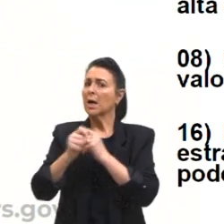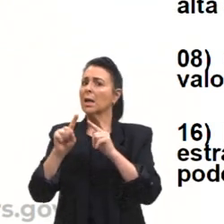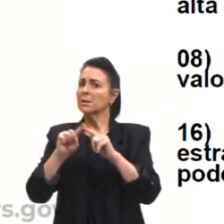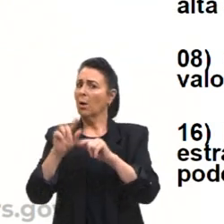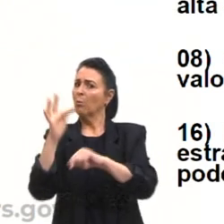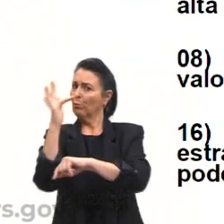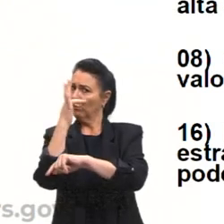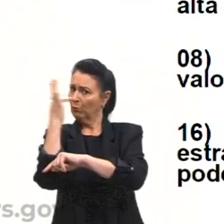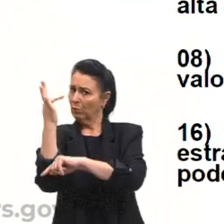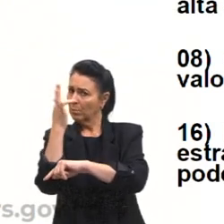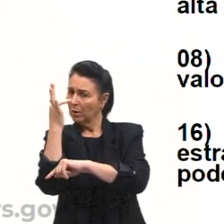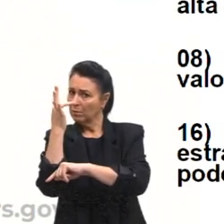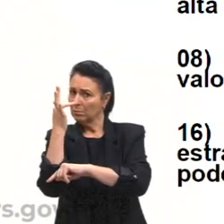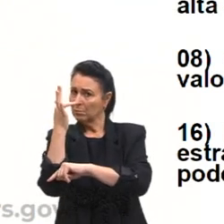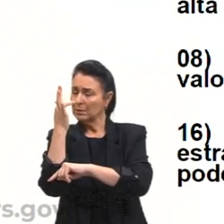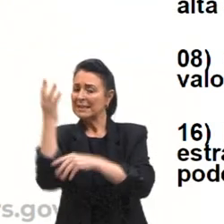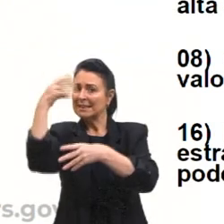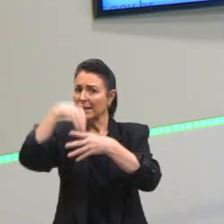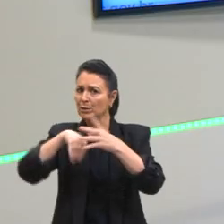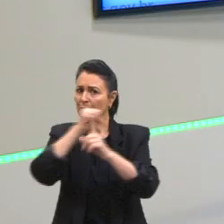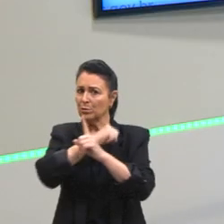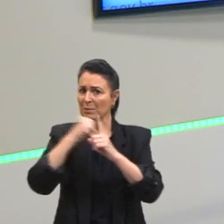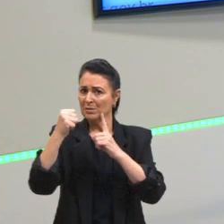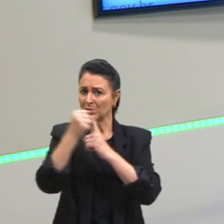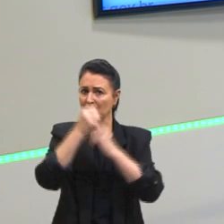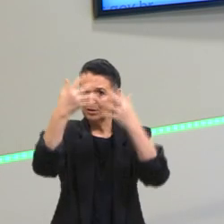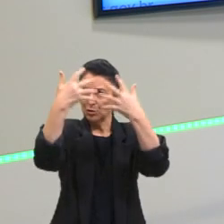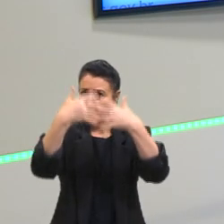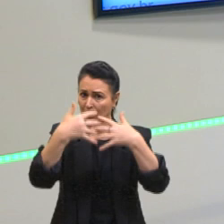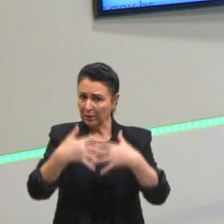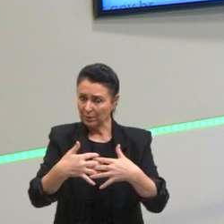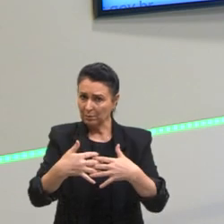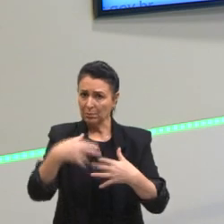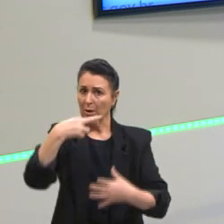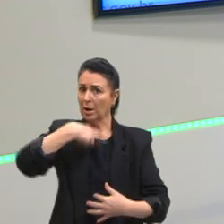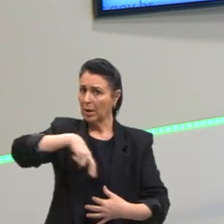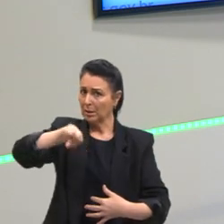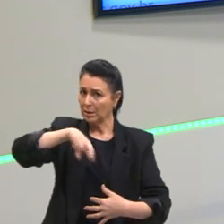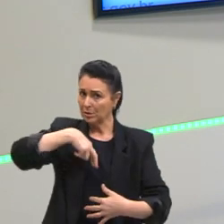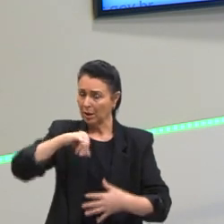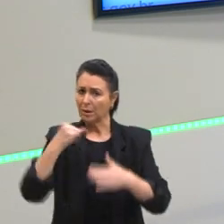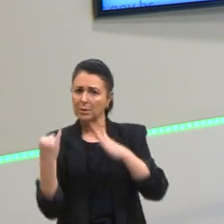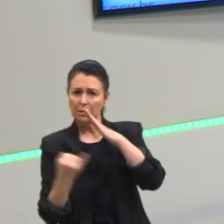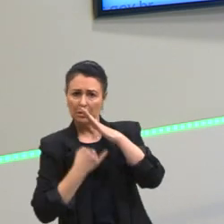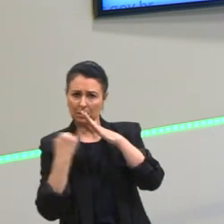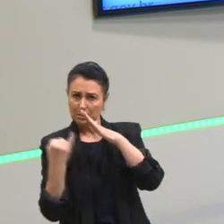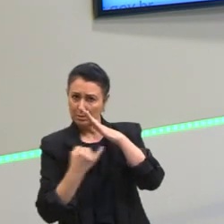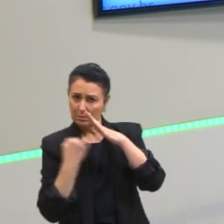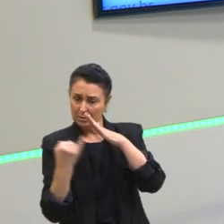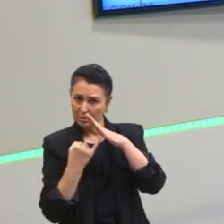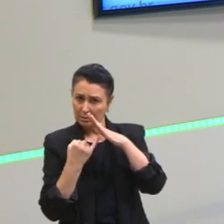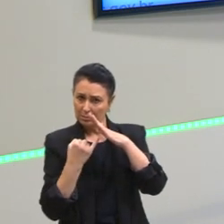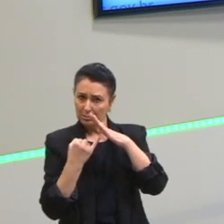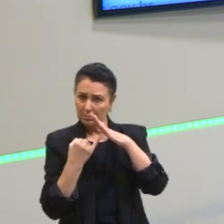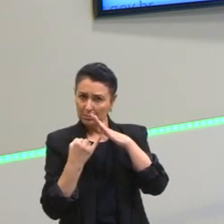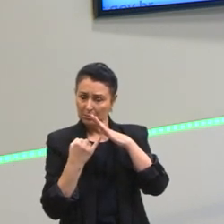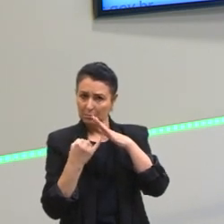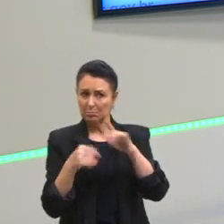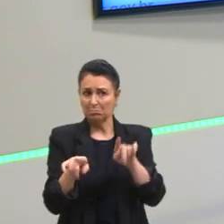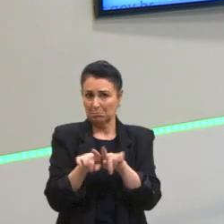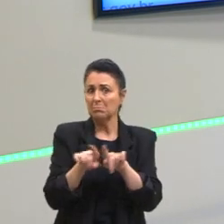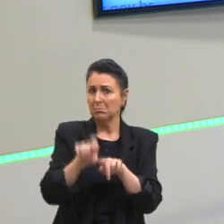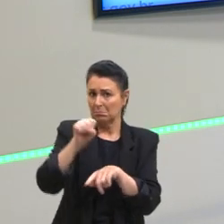próprias da sociedade complexa? Sim. A religião é uma importante instituição de controle social? Sim, nós já vimos isso, não é?